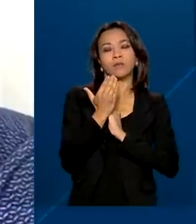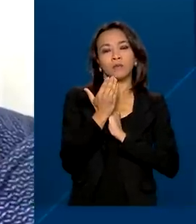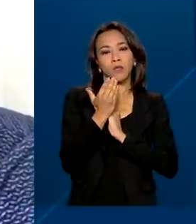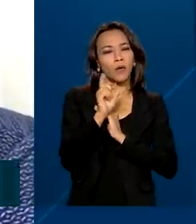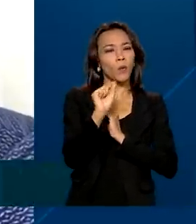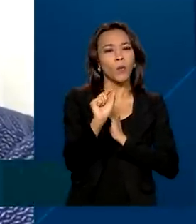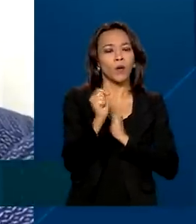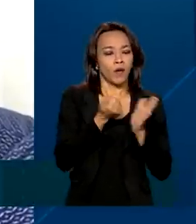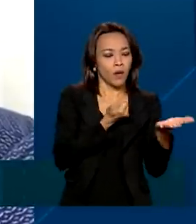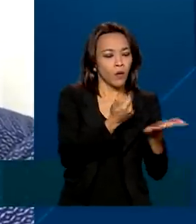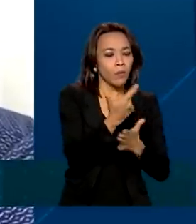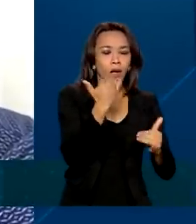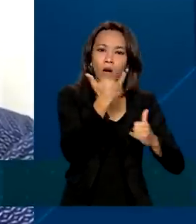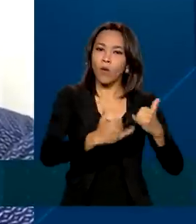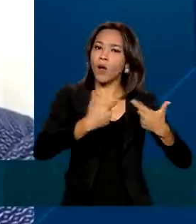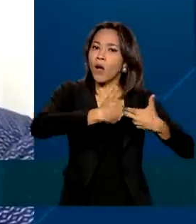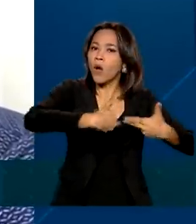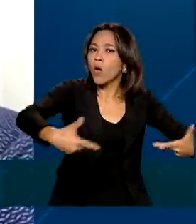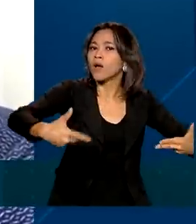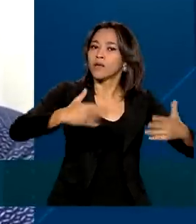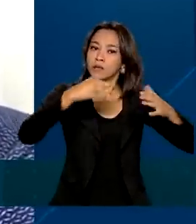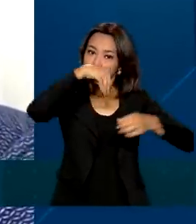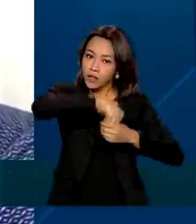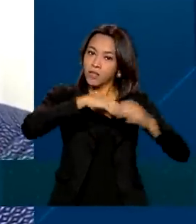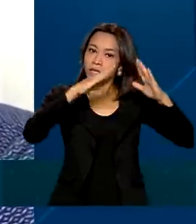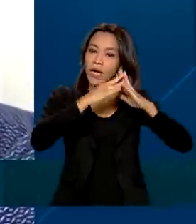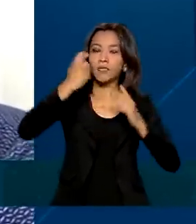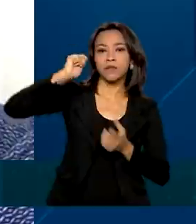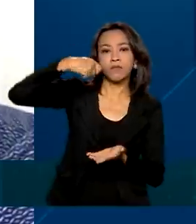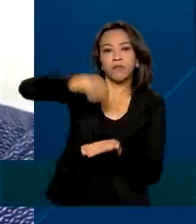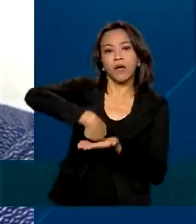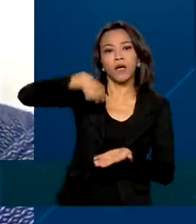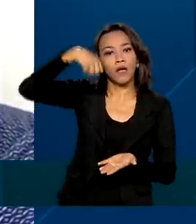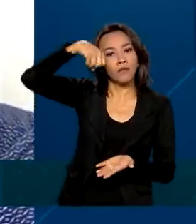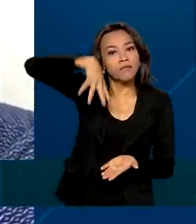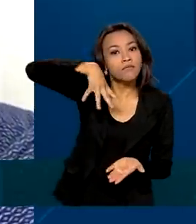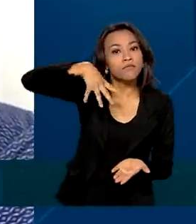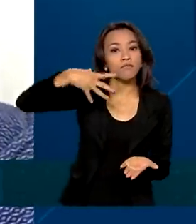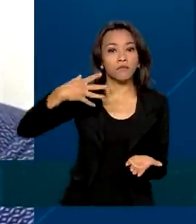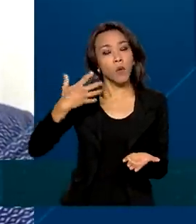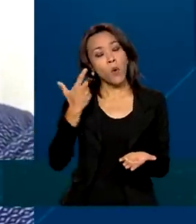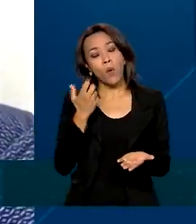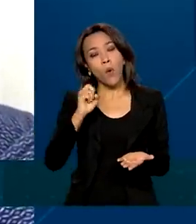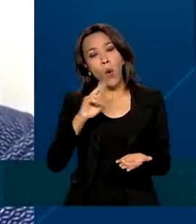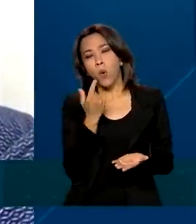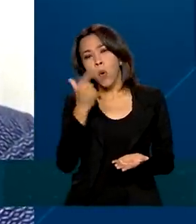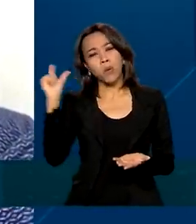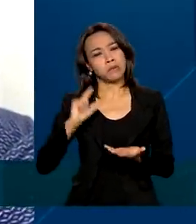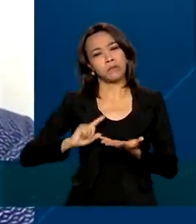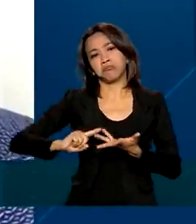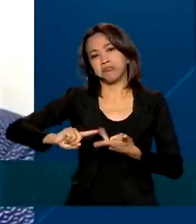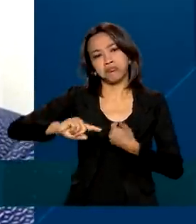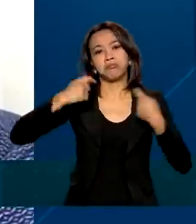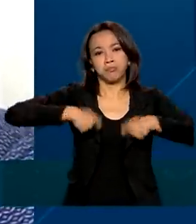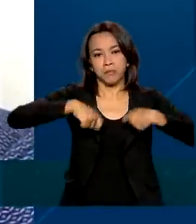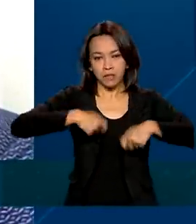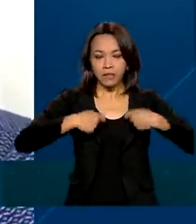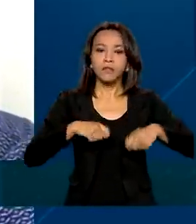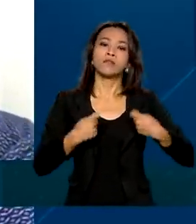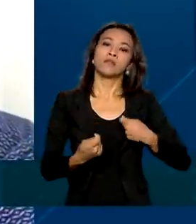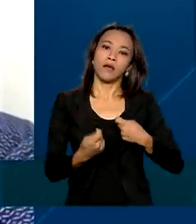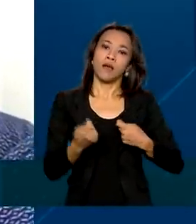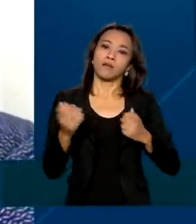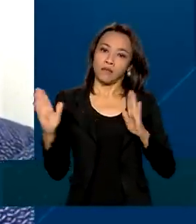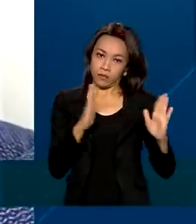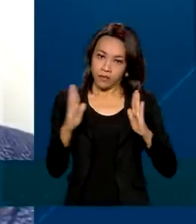comprar alguma coisa para dentro de casa, pagar uma conta de luz, ou qualquer outra necessidade que se faça presente no momento